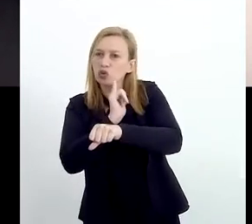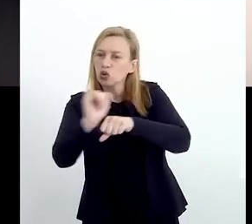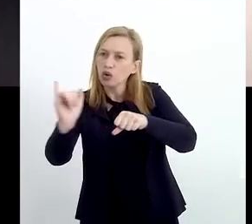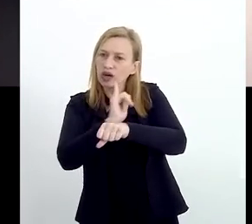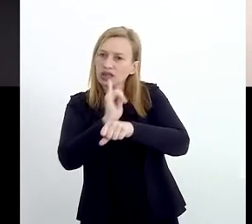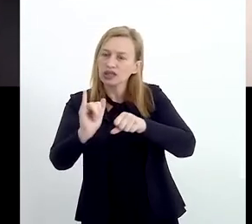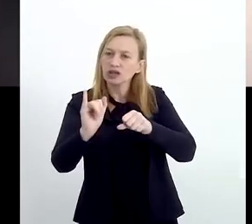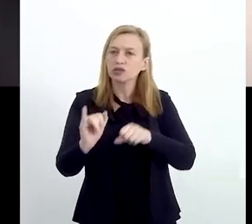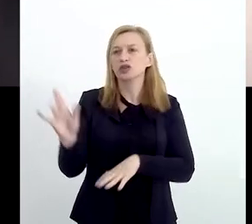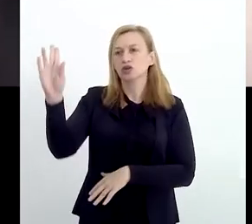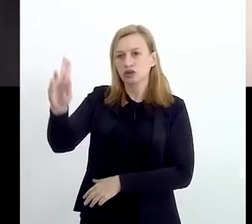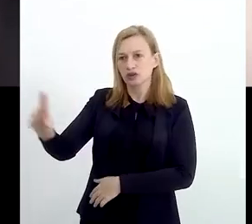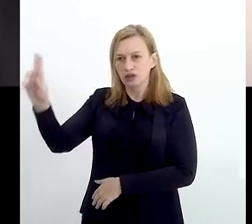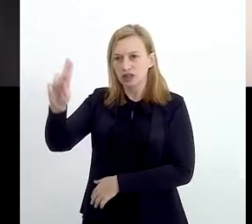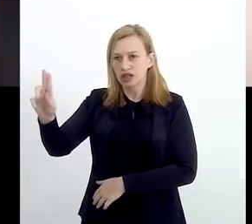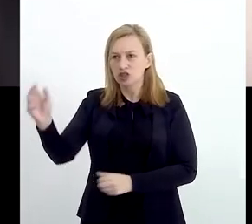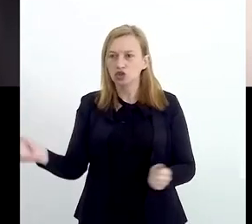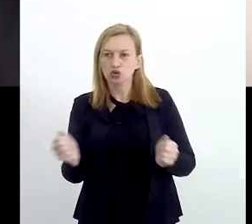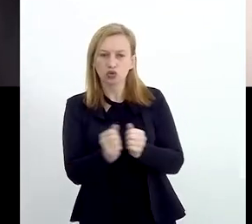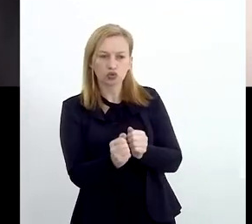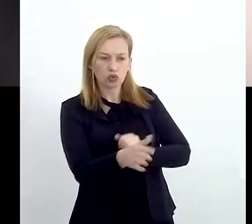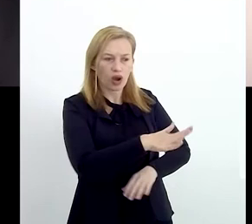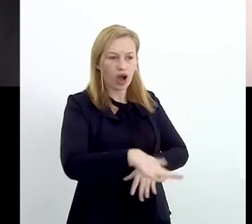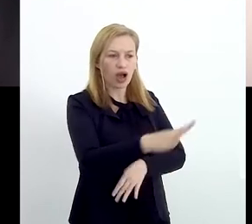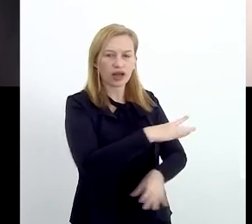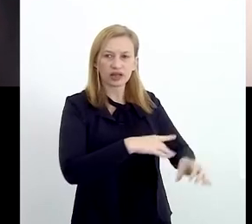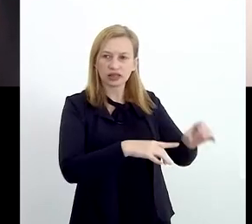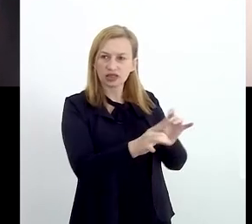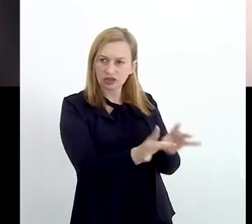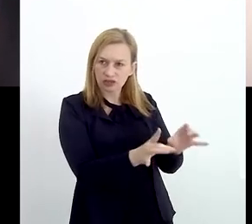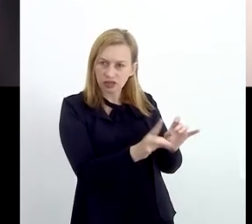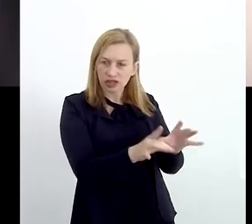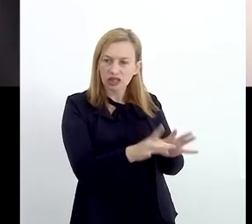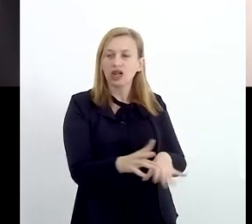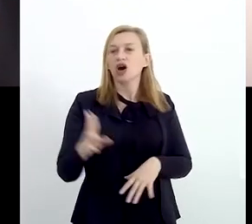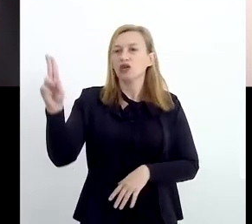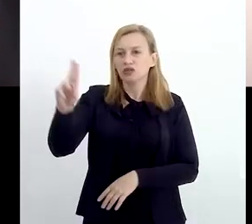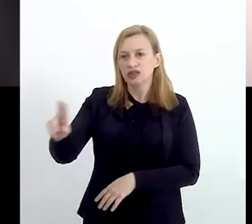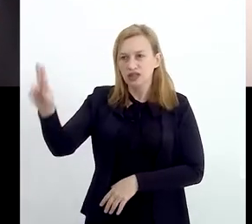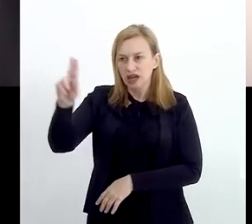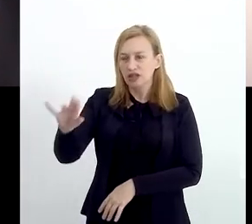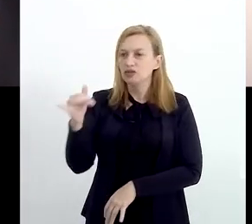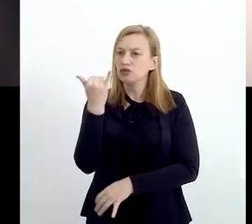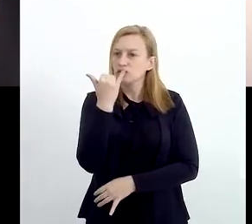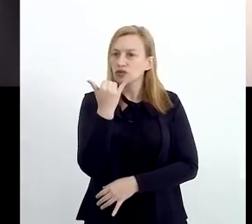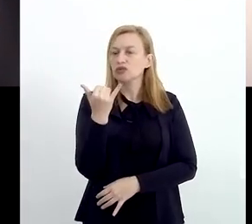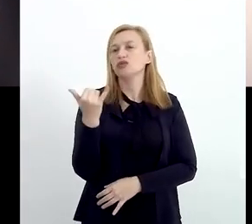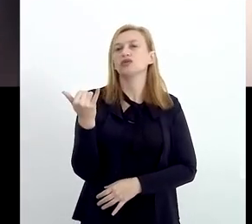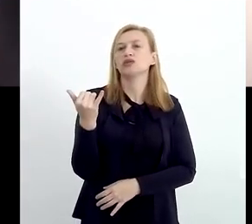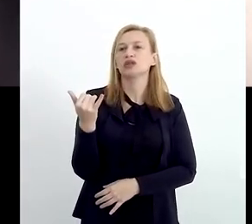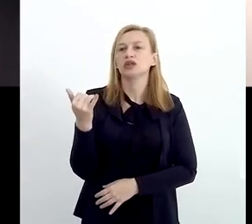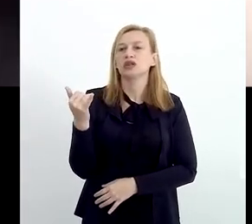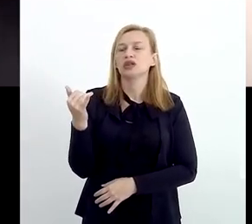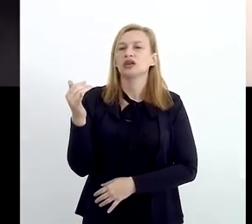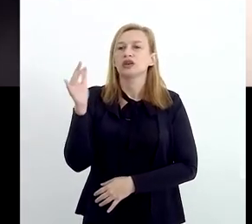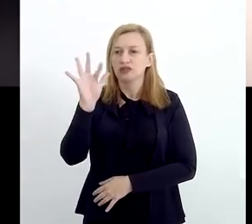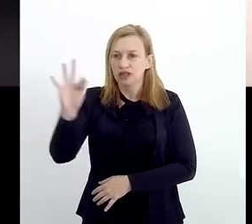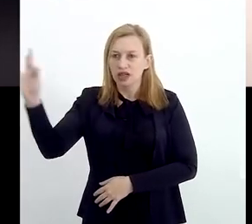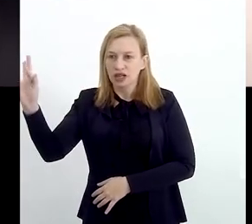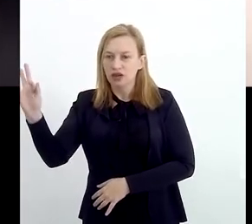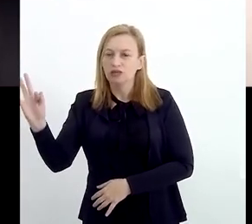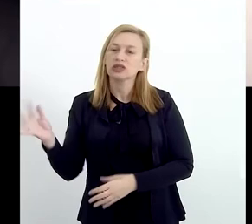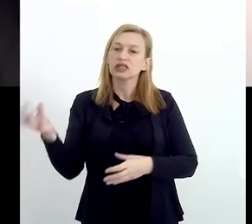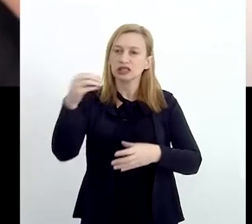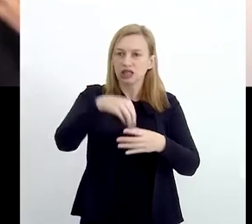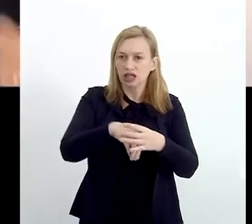articulação da universidade com o mercado. A Universidade Federal Fluminense tem, dentro das